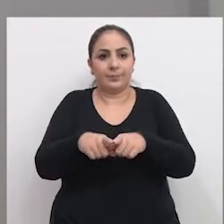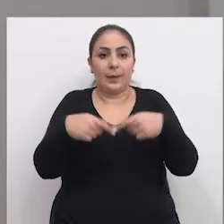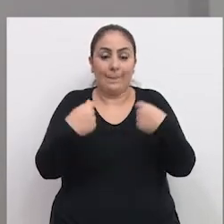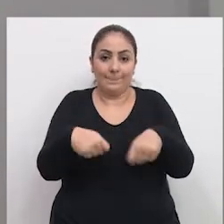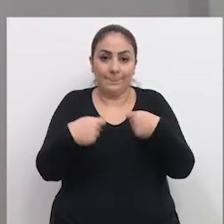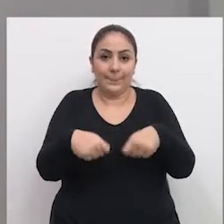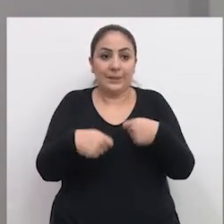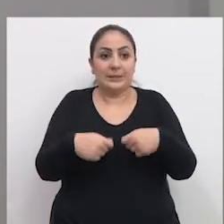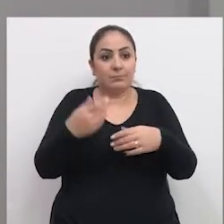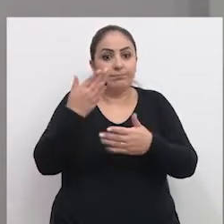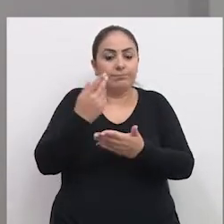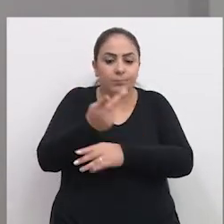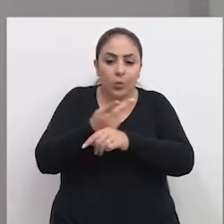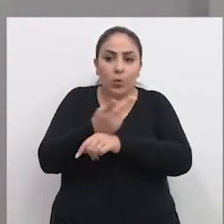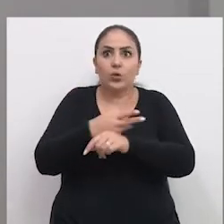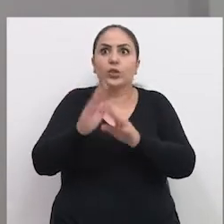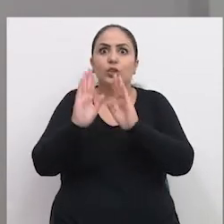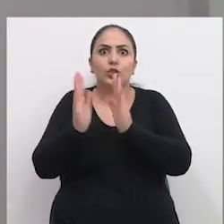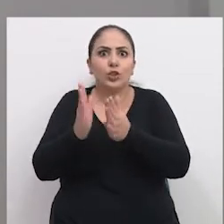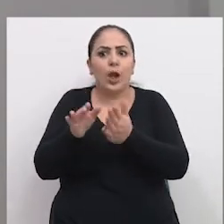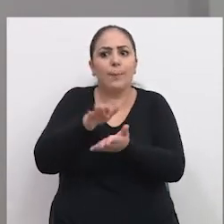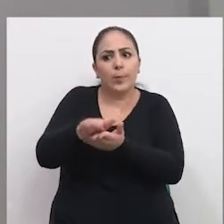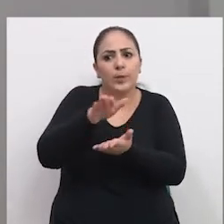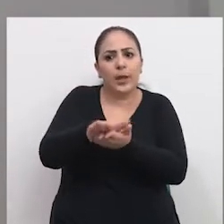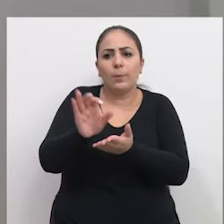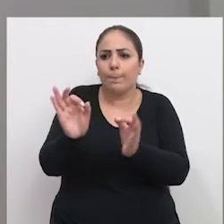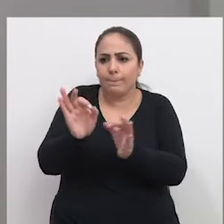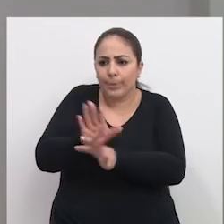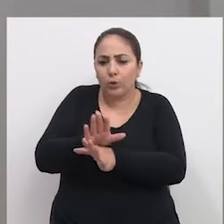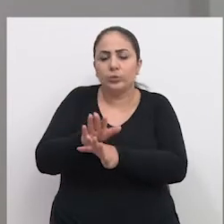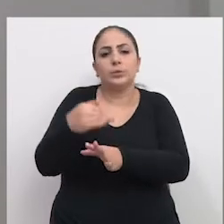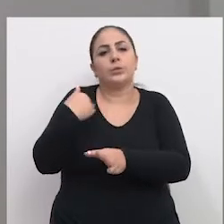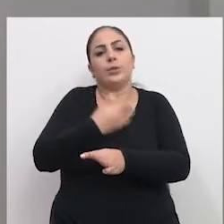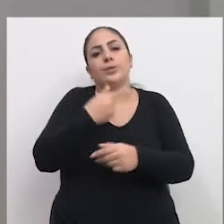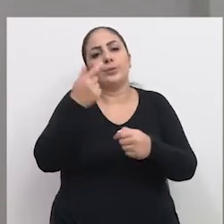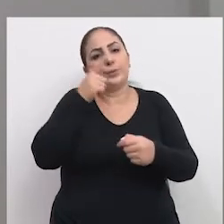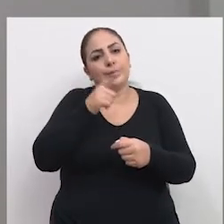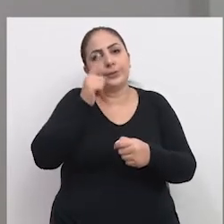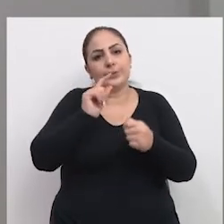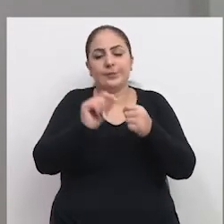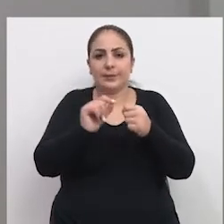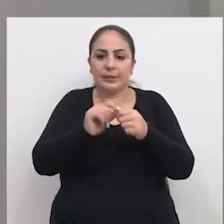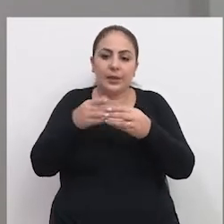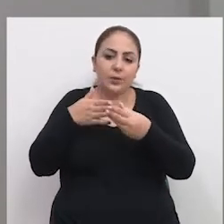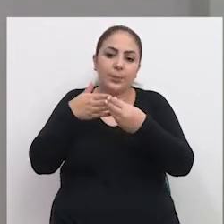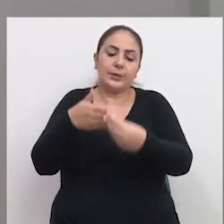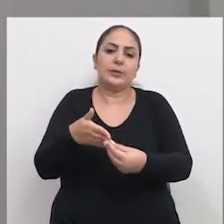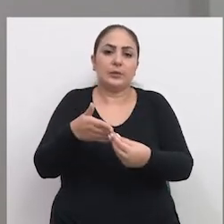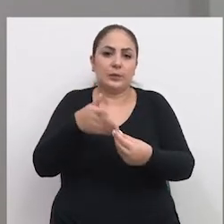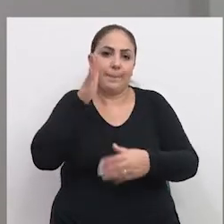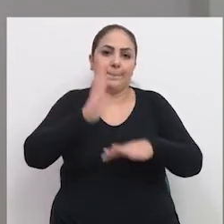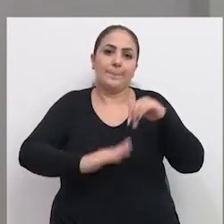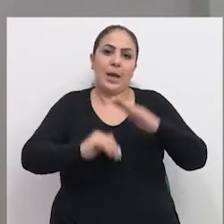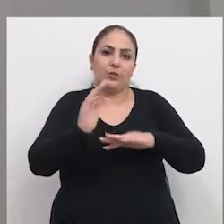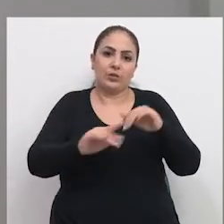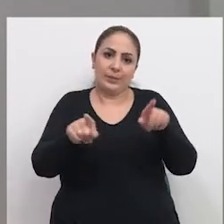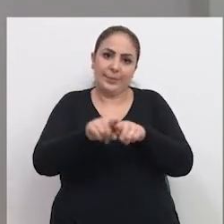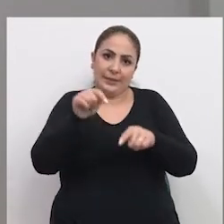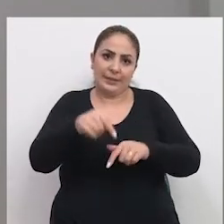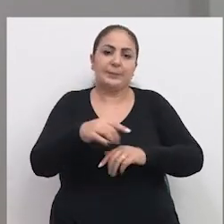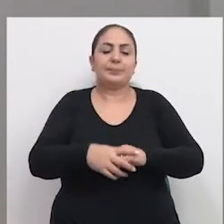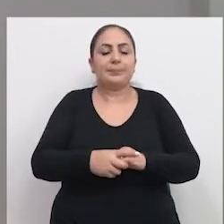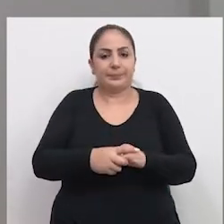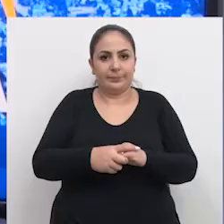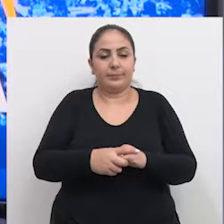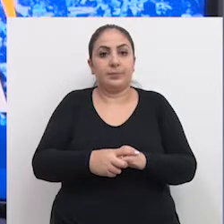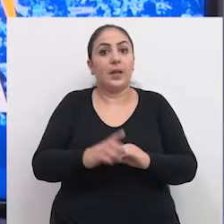Então, precisou ir atrás do que já foi publicado, para a gente conseguir colocar isso em prática também